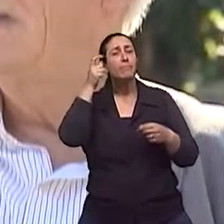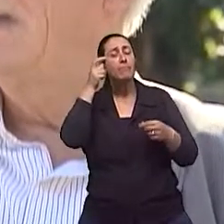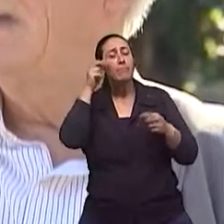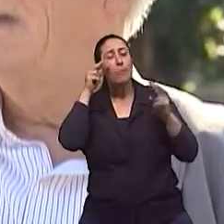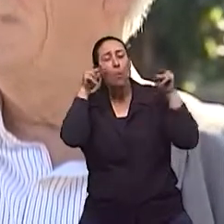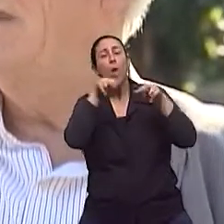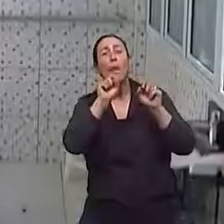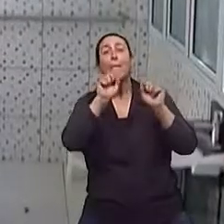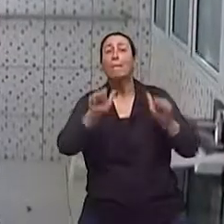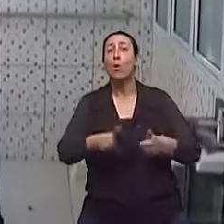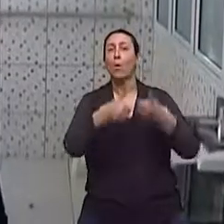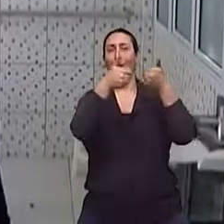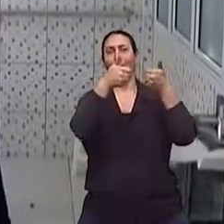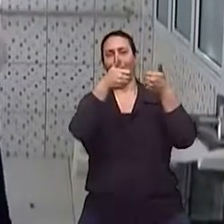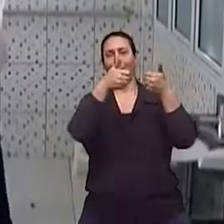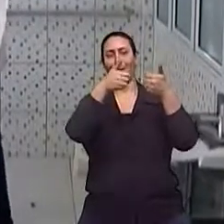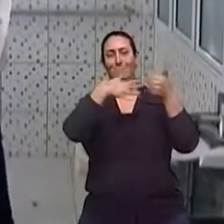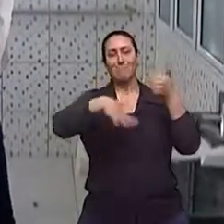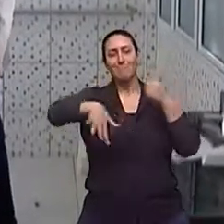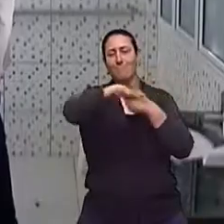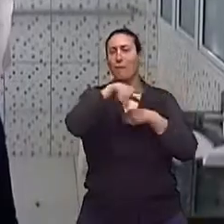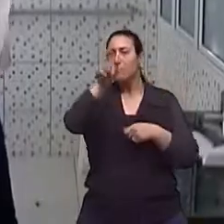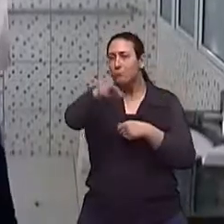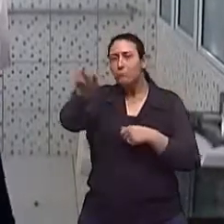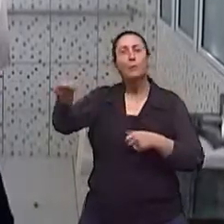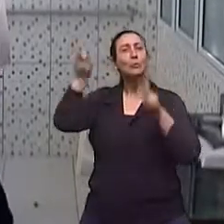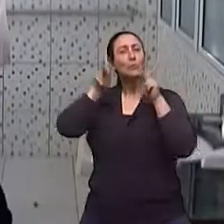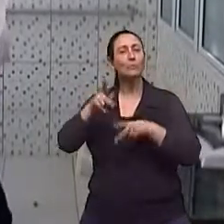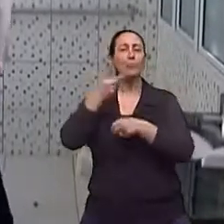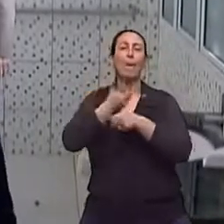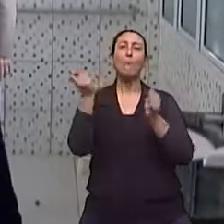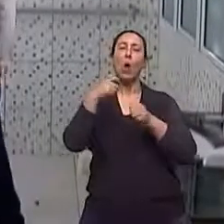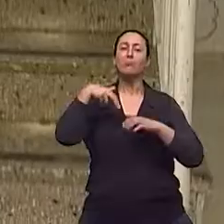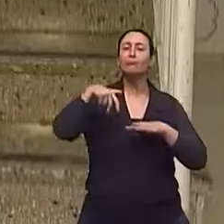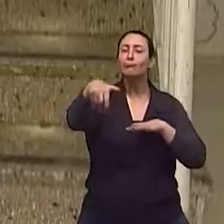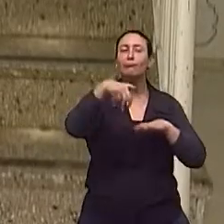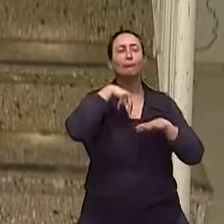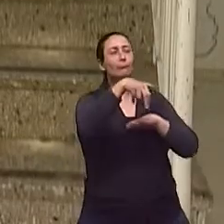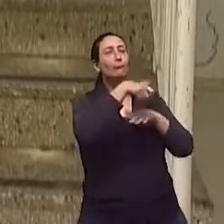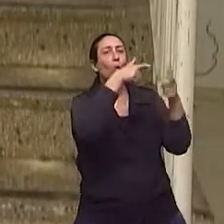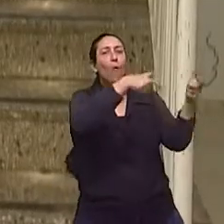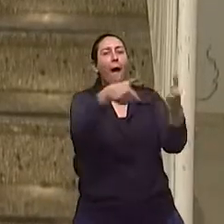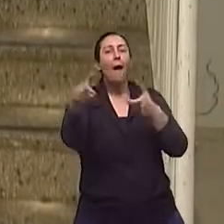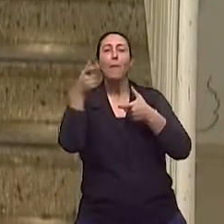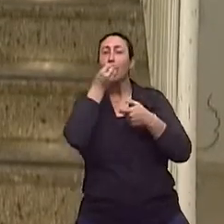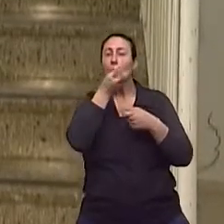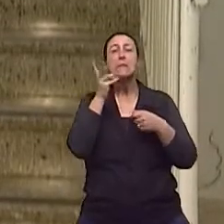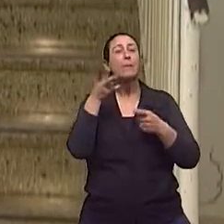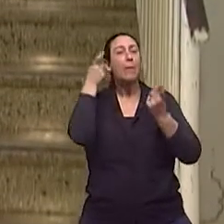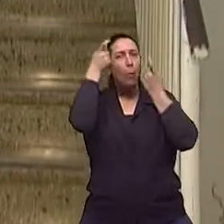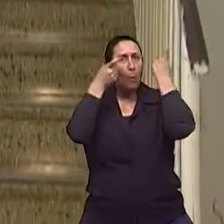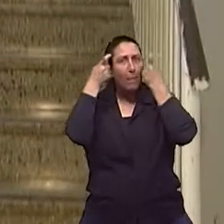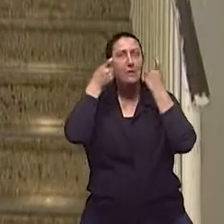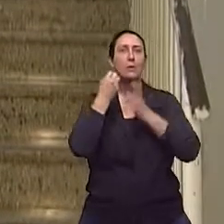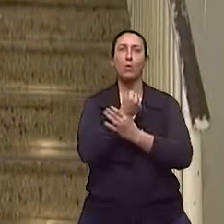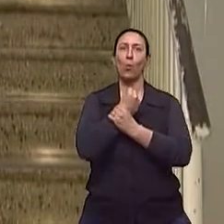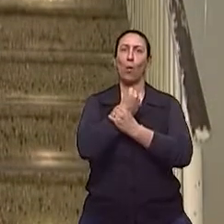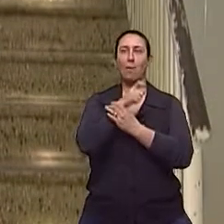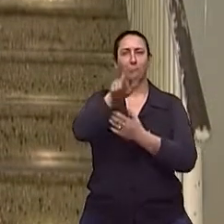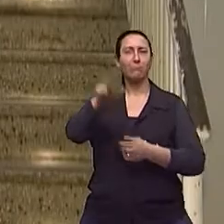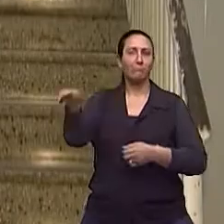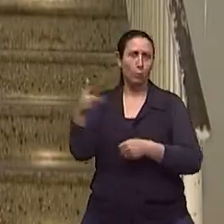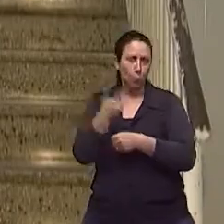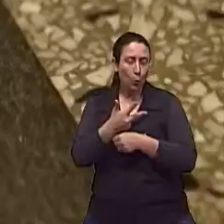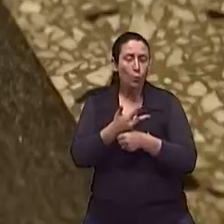melhorar as condições da casa como um todo e sempre preocupados com a questão da segurança do